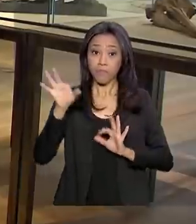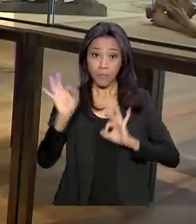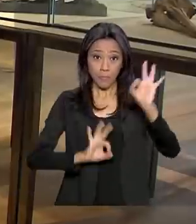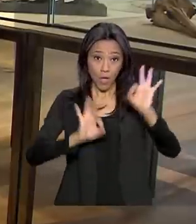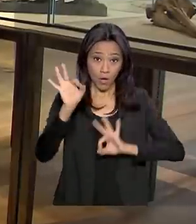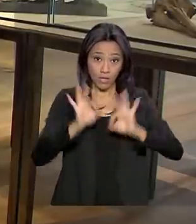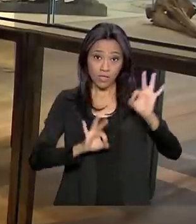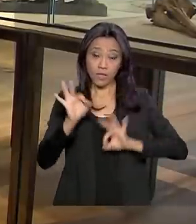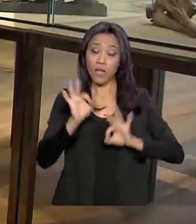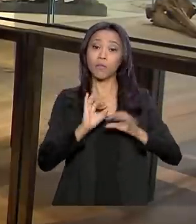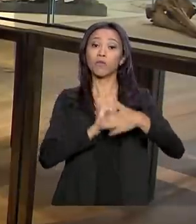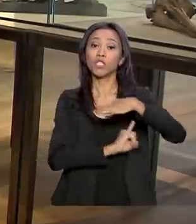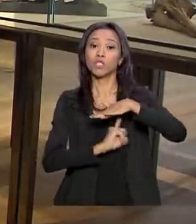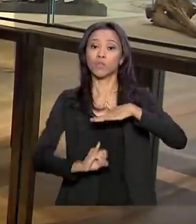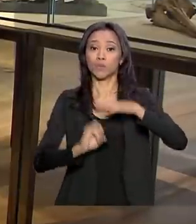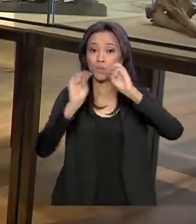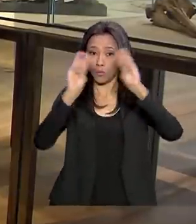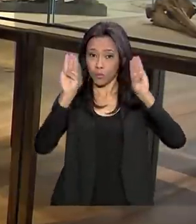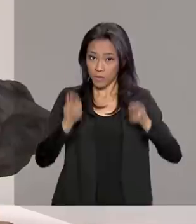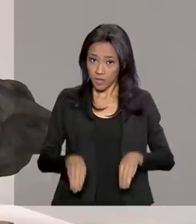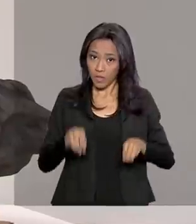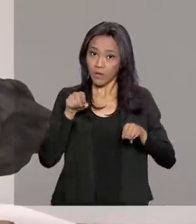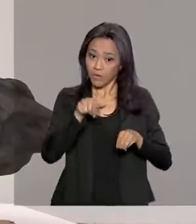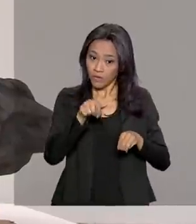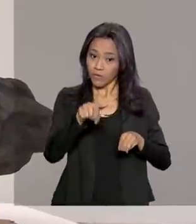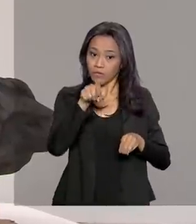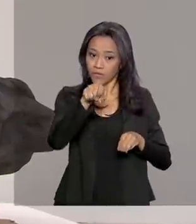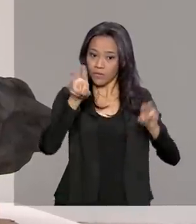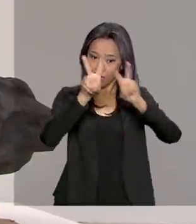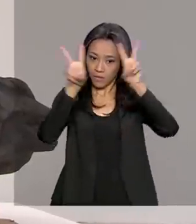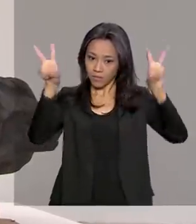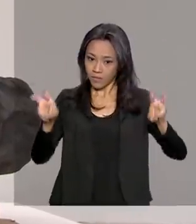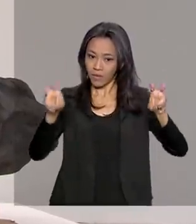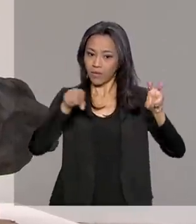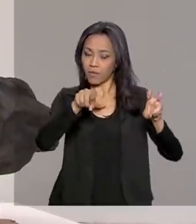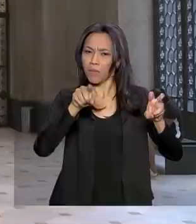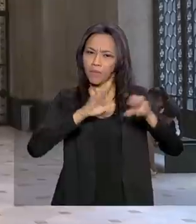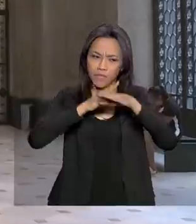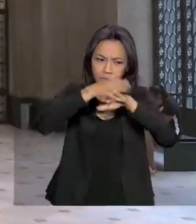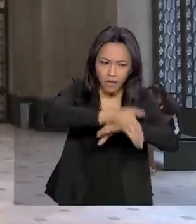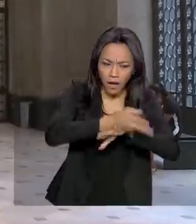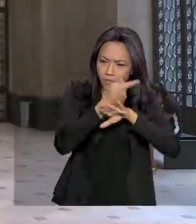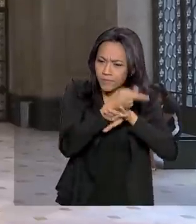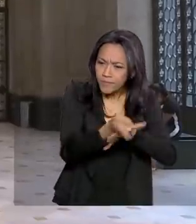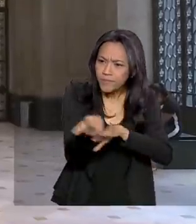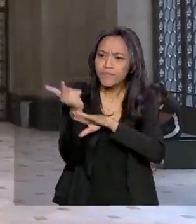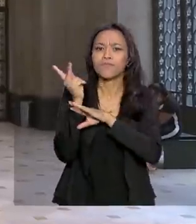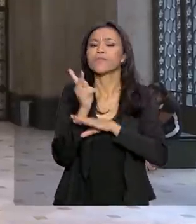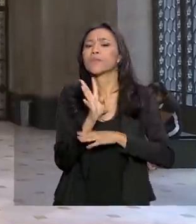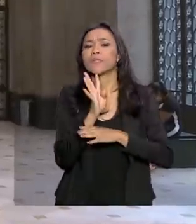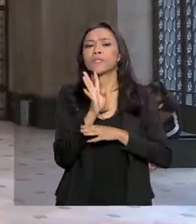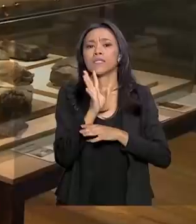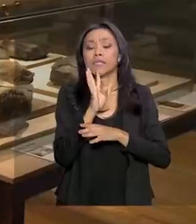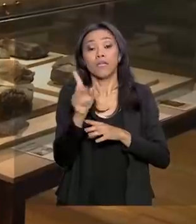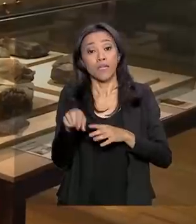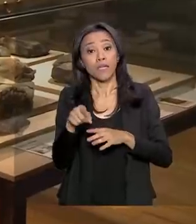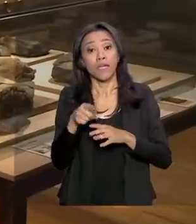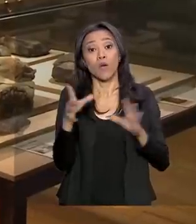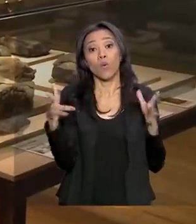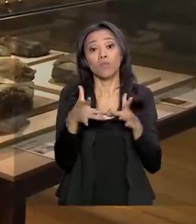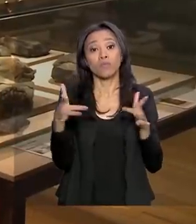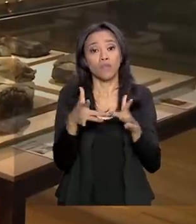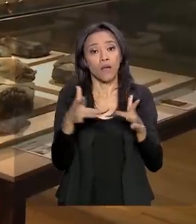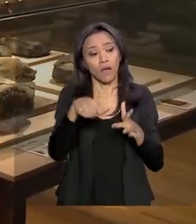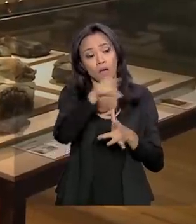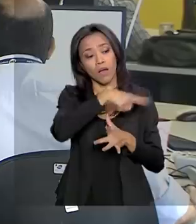Museus, a semana tem como tema Museus por Dentro, por Dentro dos Museus, e propõe o fortalecimento da relação entre o público e o